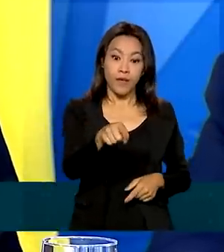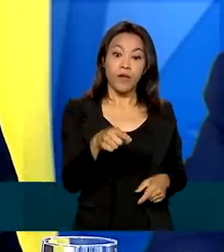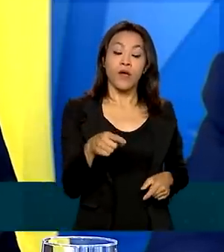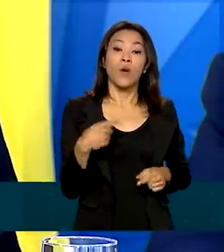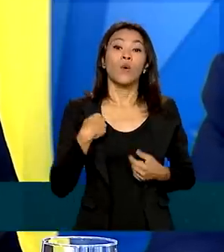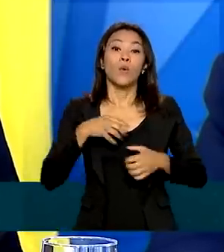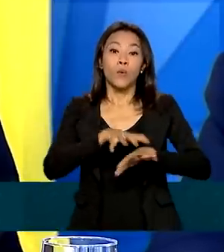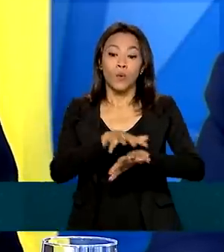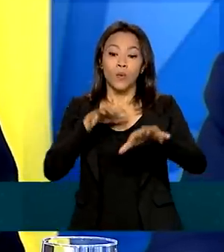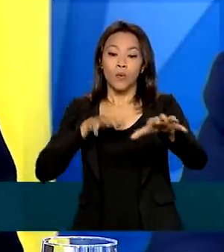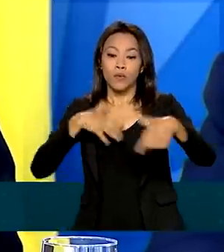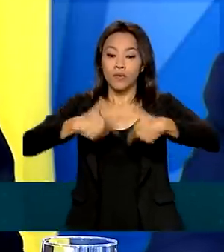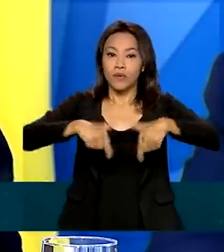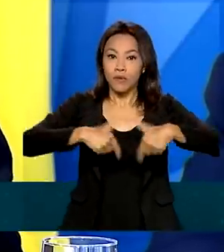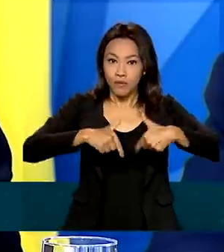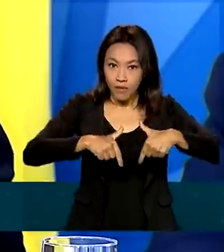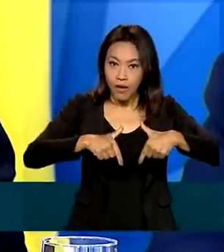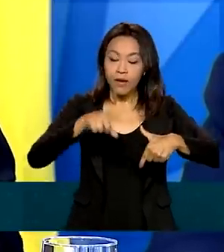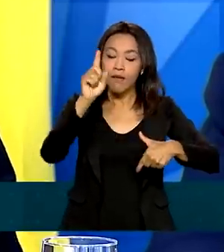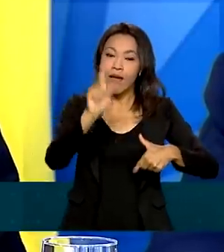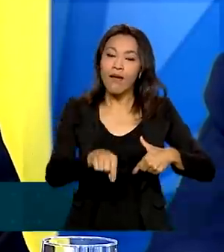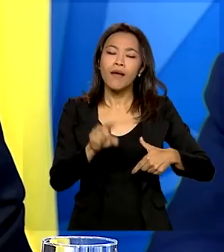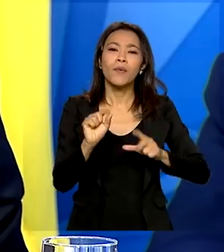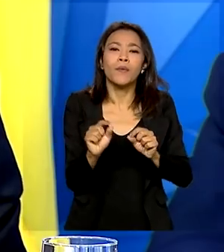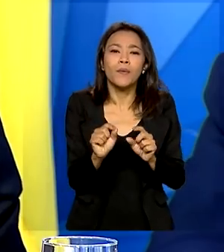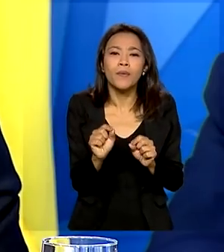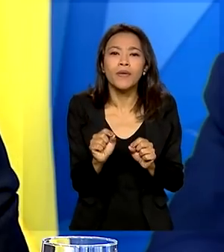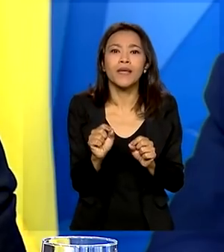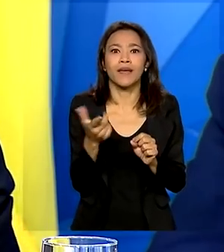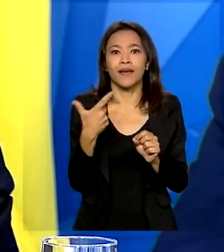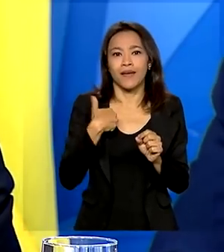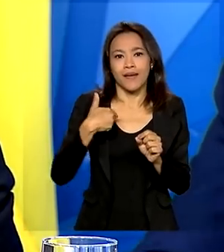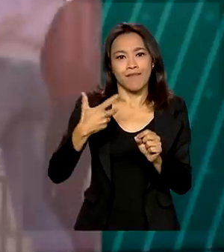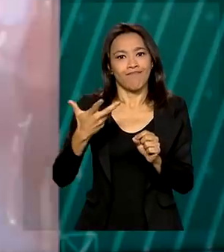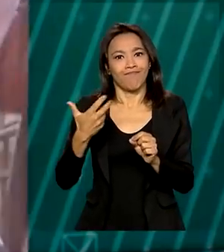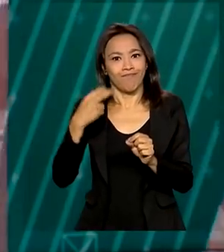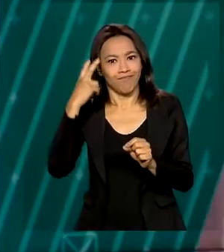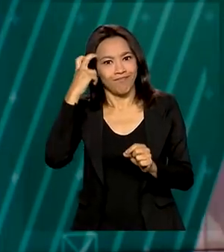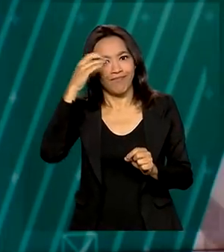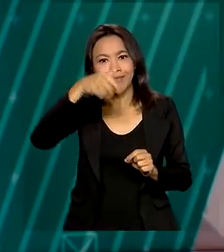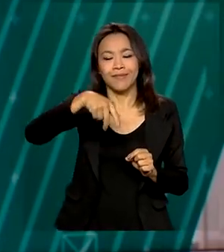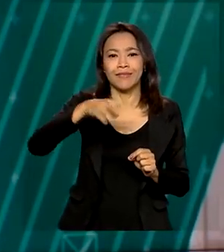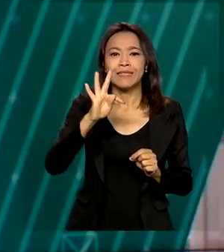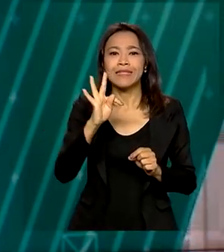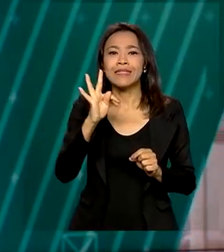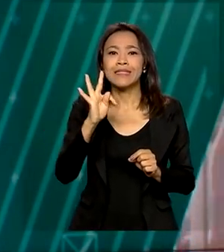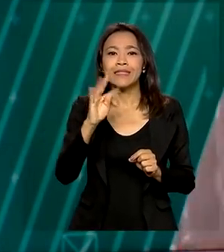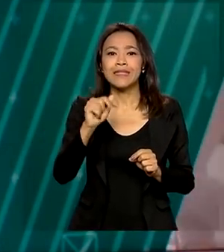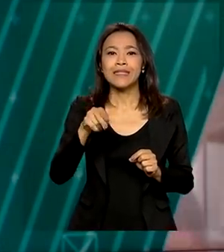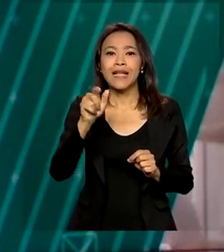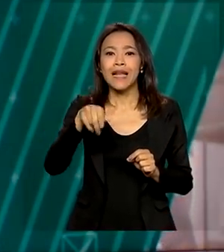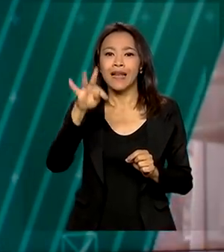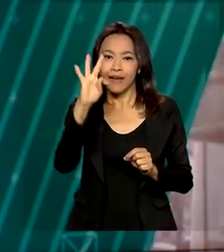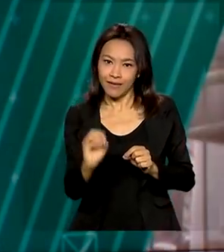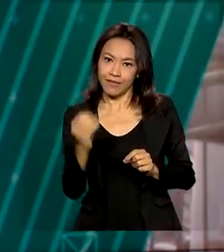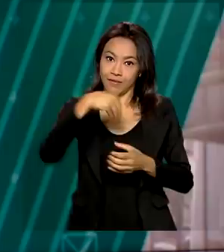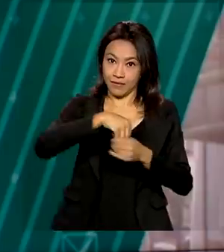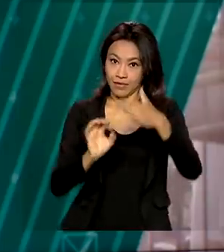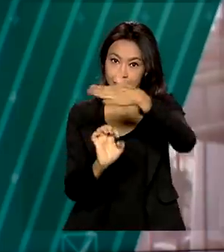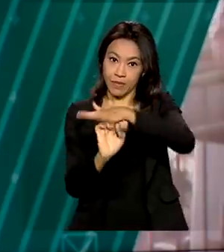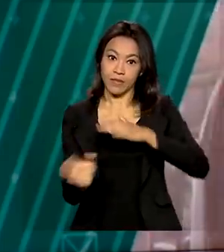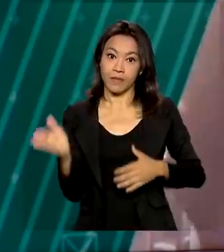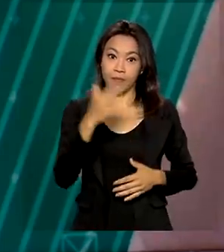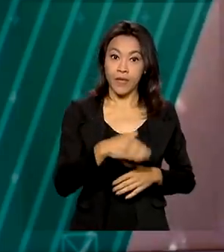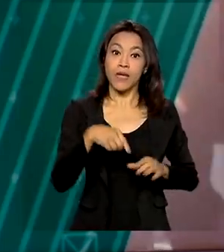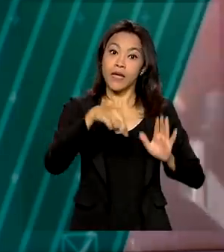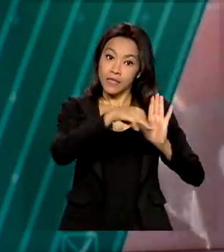atração e retenção de talentos dentro das empresas. E a medida que regulamentou o teletrabalho